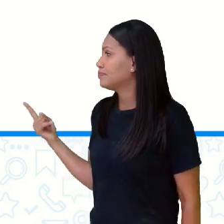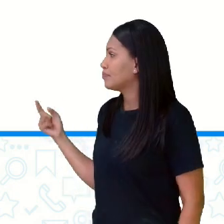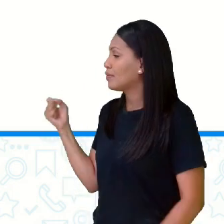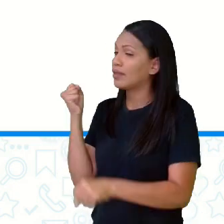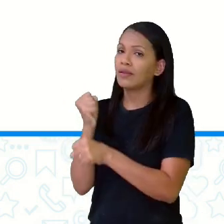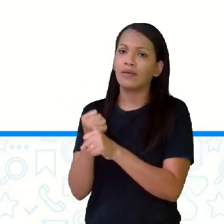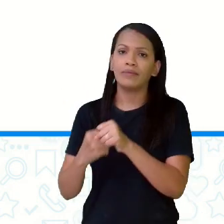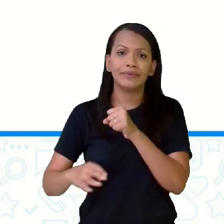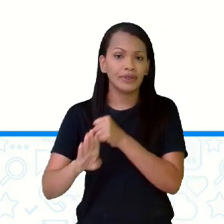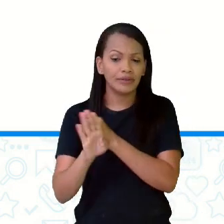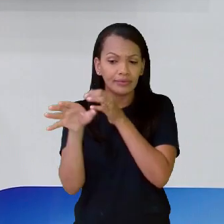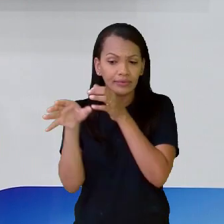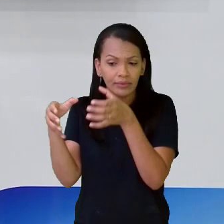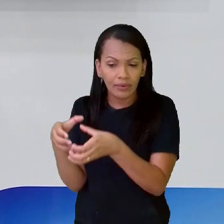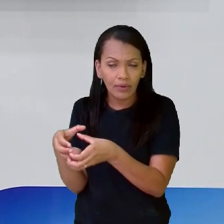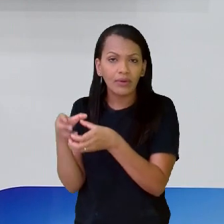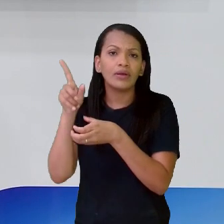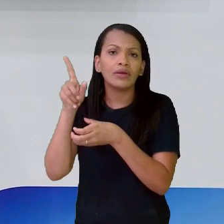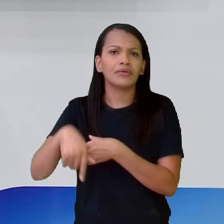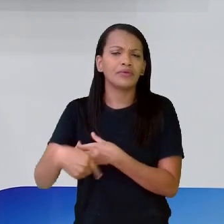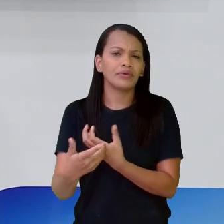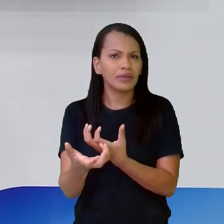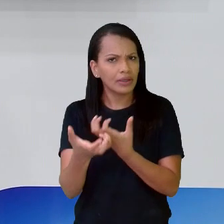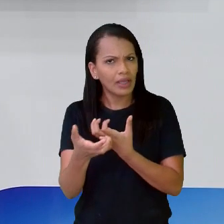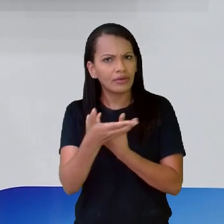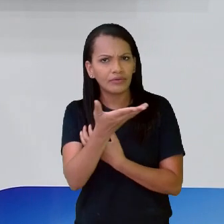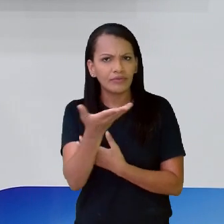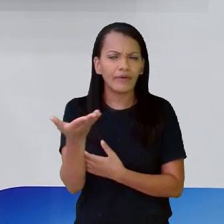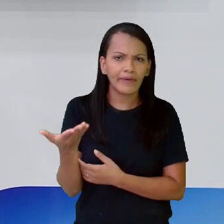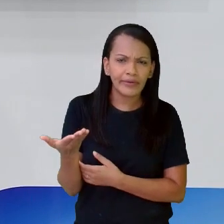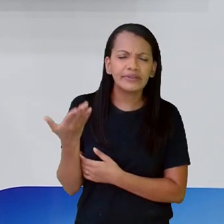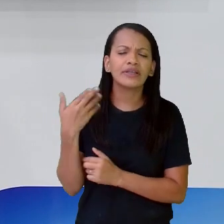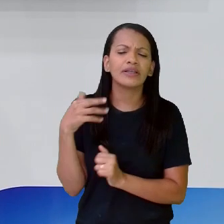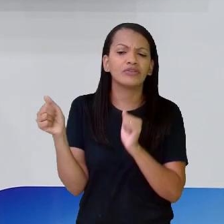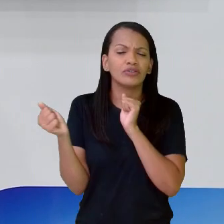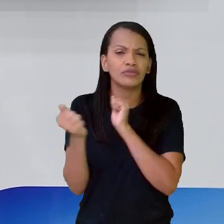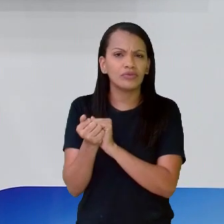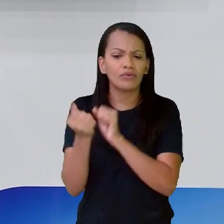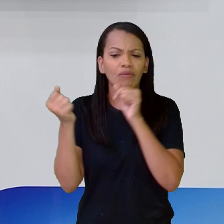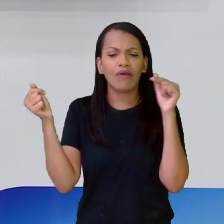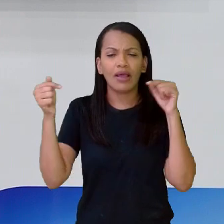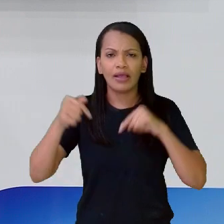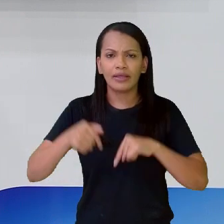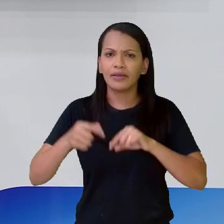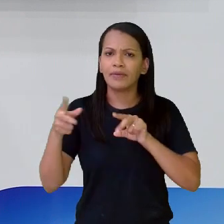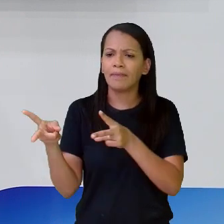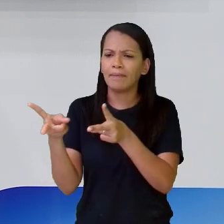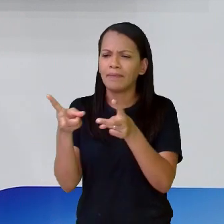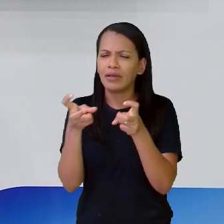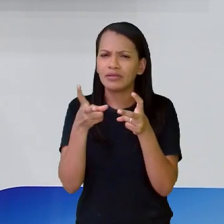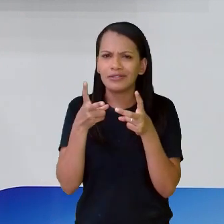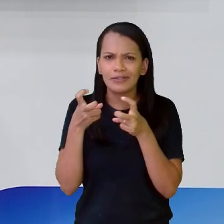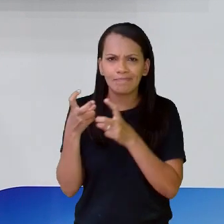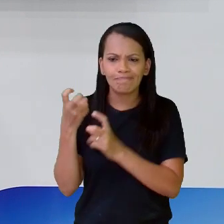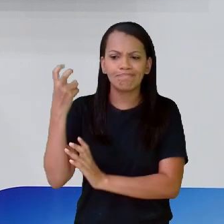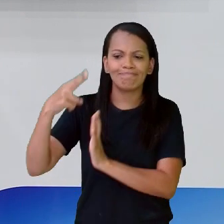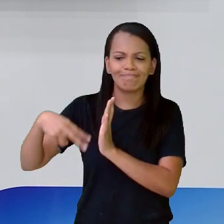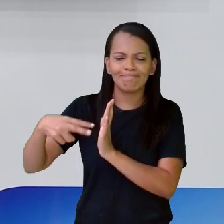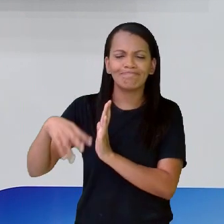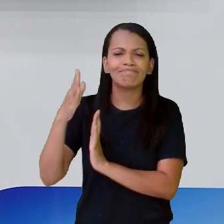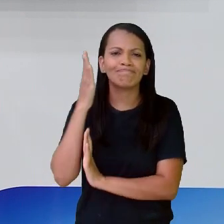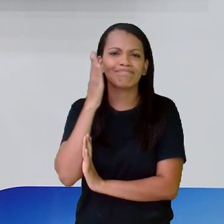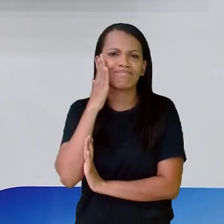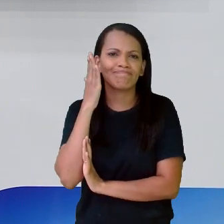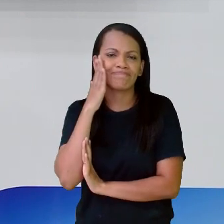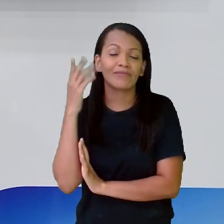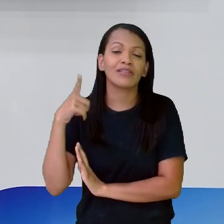coletivos, tá certo? É isso que eu quero, que a gente vai fazer junto aqui, para fazer essa observação, vou fazer uma leitura. Eu